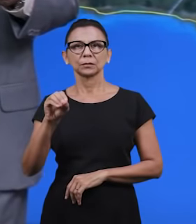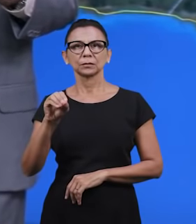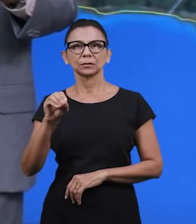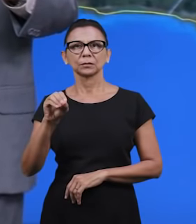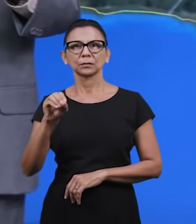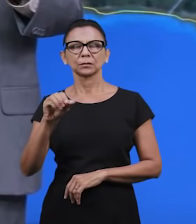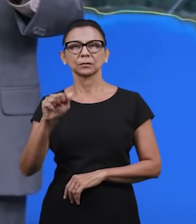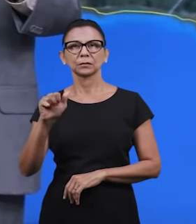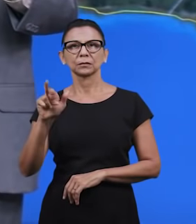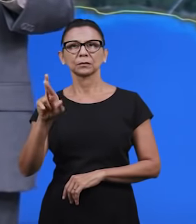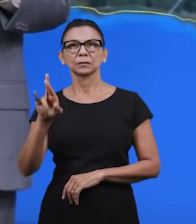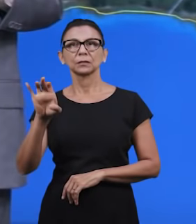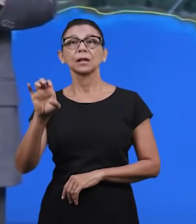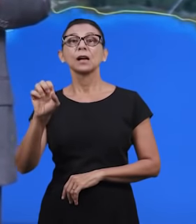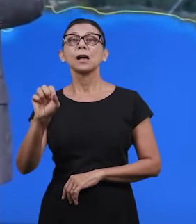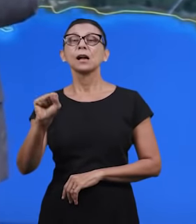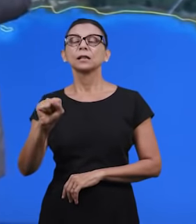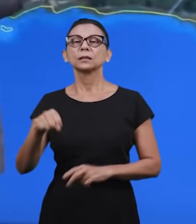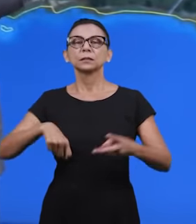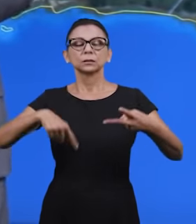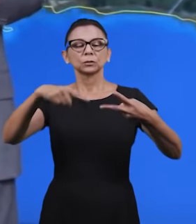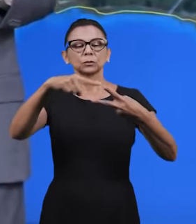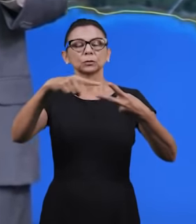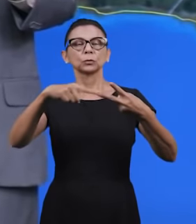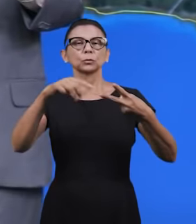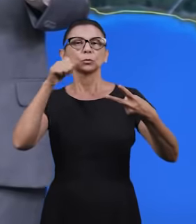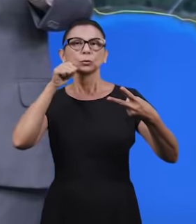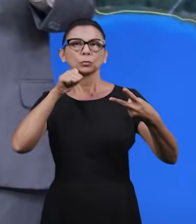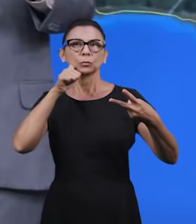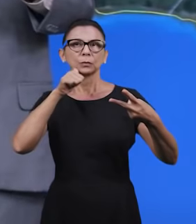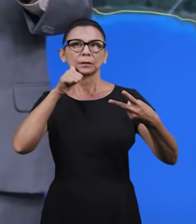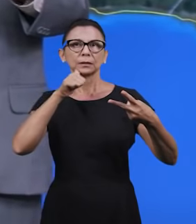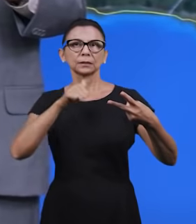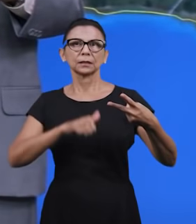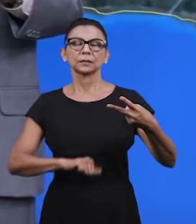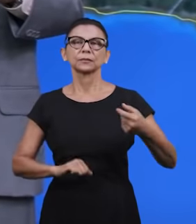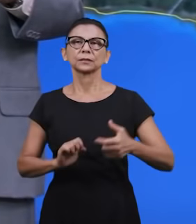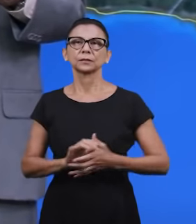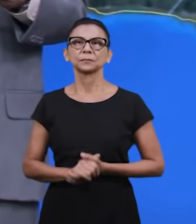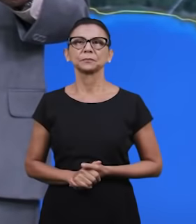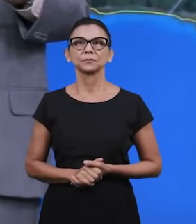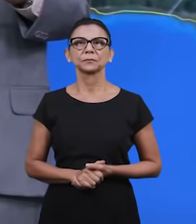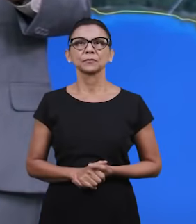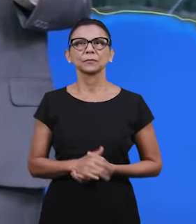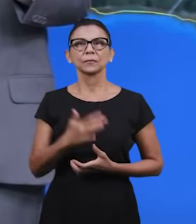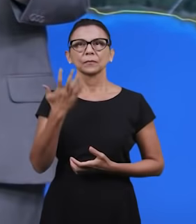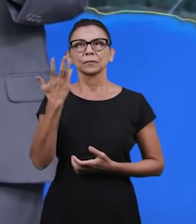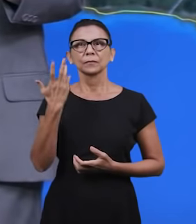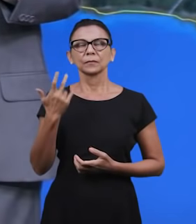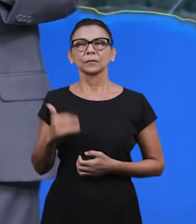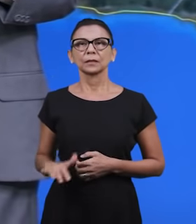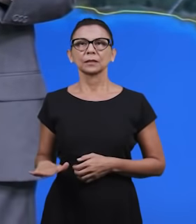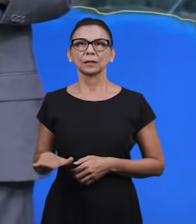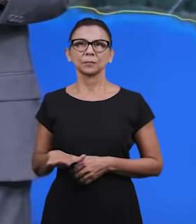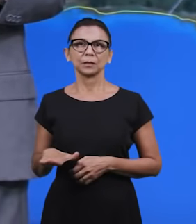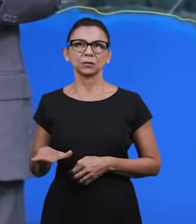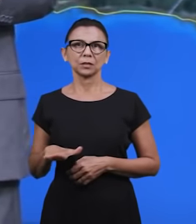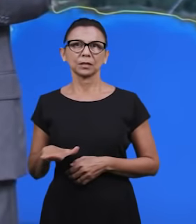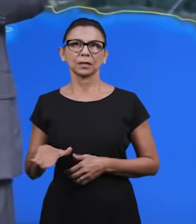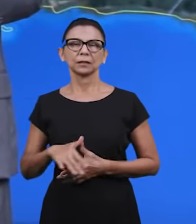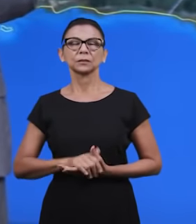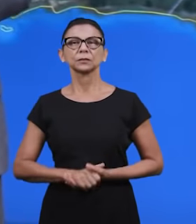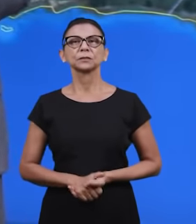nossa irmã Ema e Delfina. Elas são da classe de crianças e intermediários